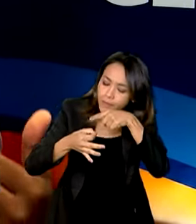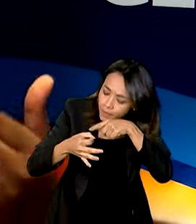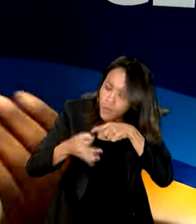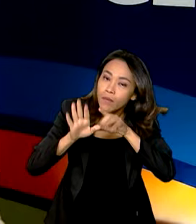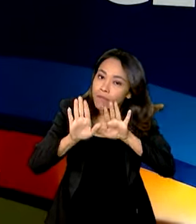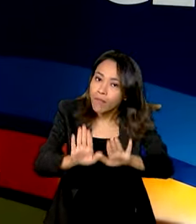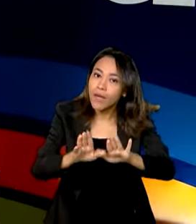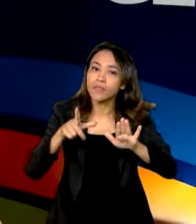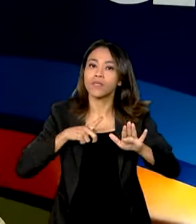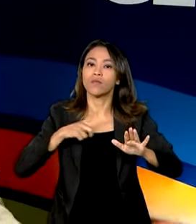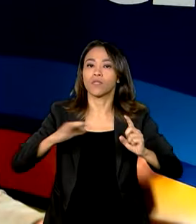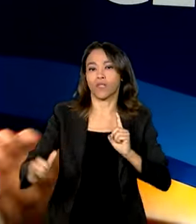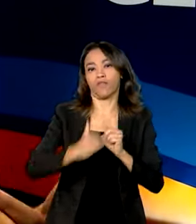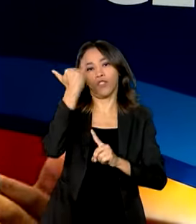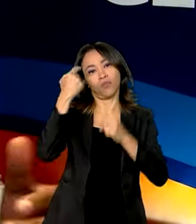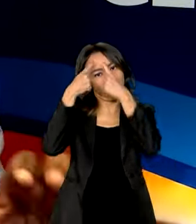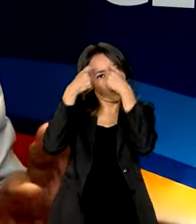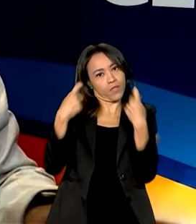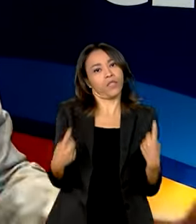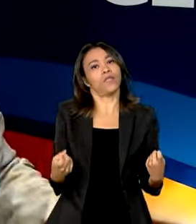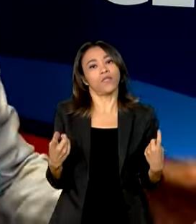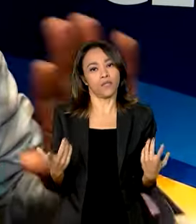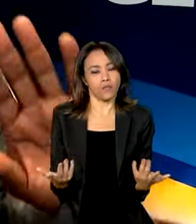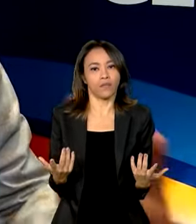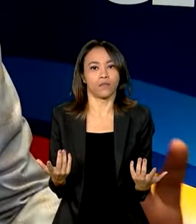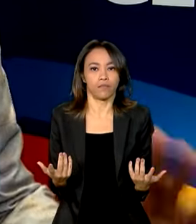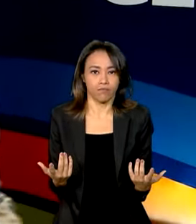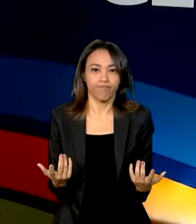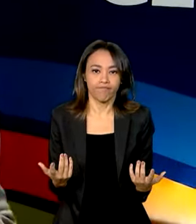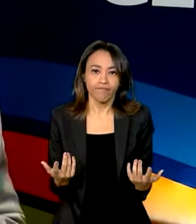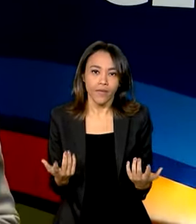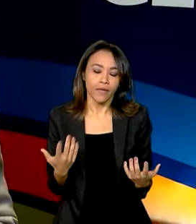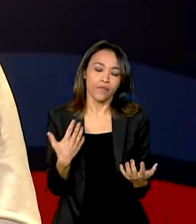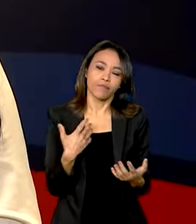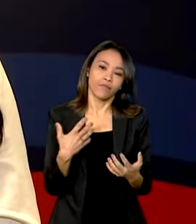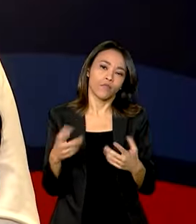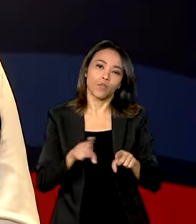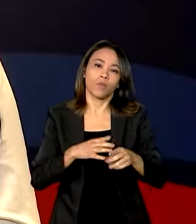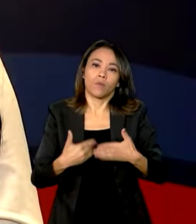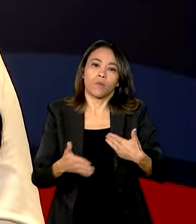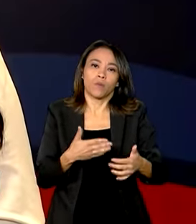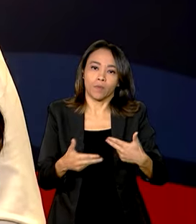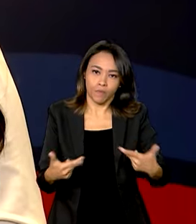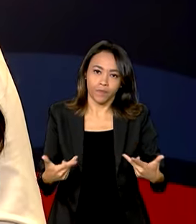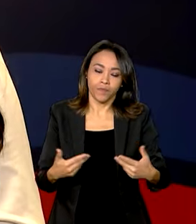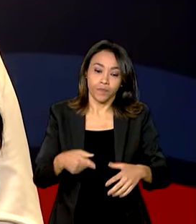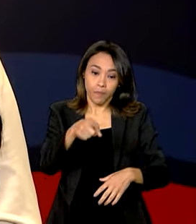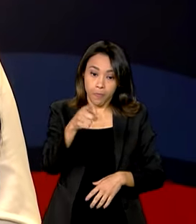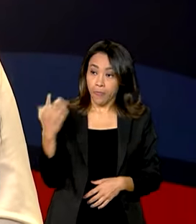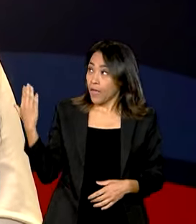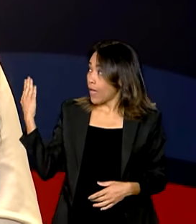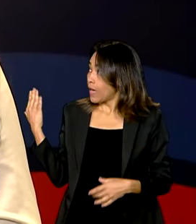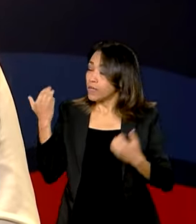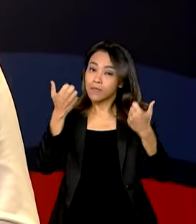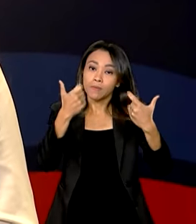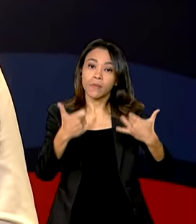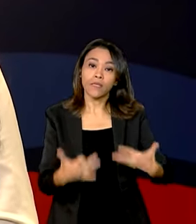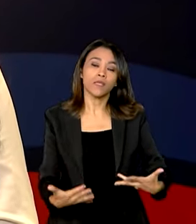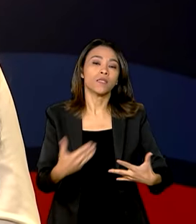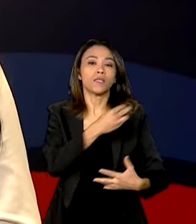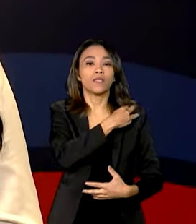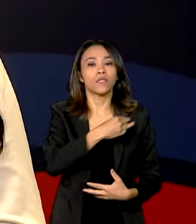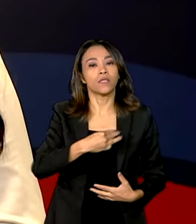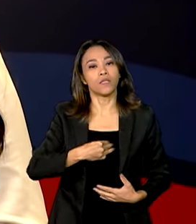vítimas de nenhum tipo de agressão ou de algum tipo de cerceamento. O ministro destacou ainda que termos como